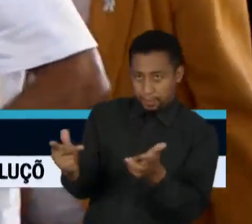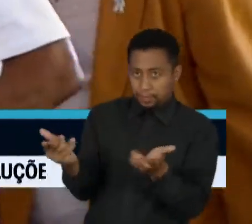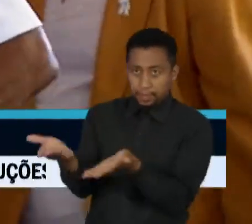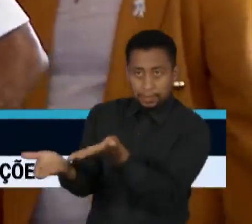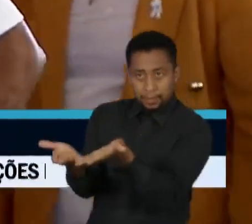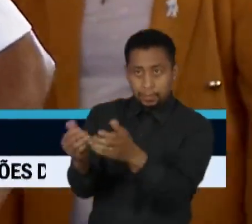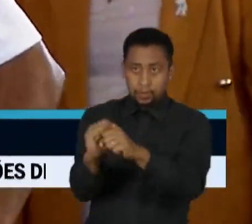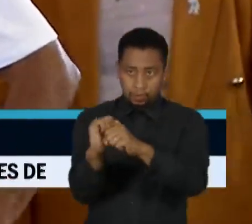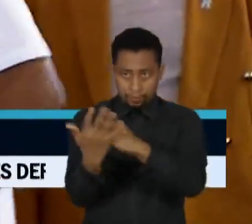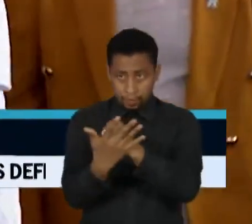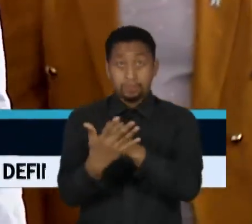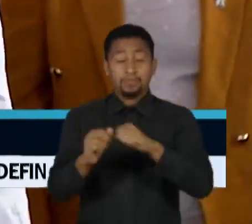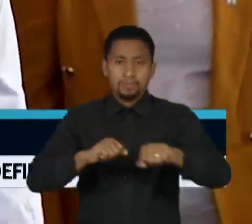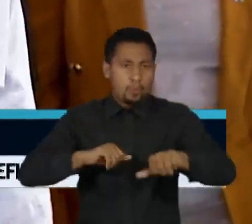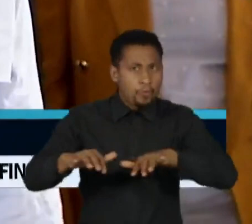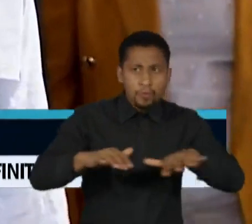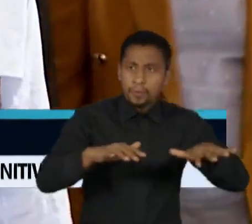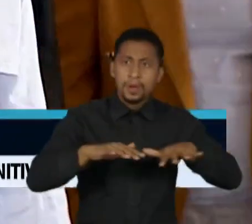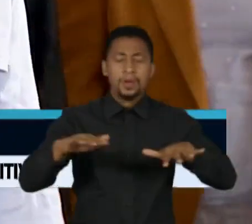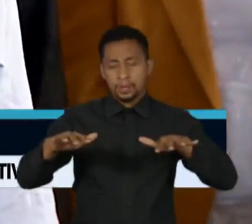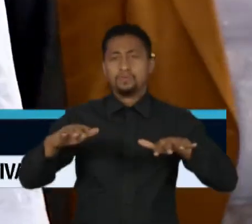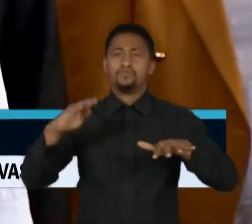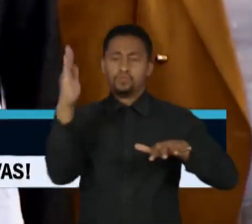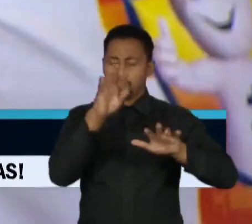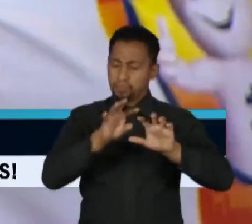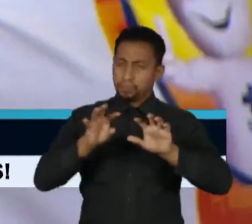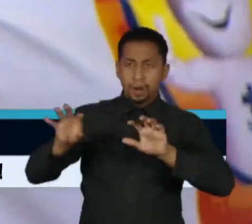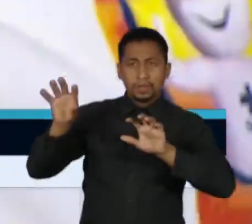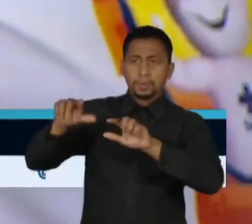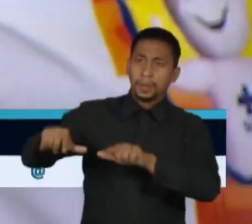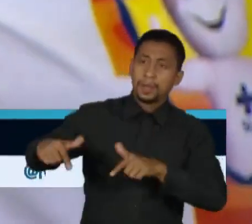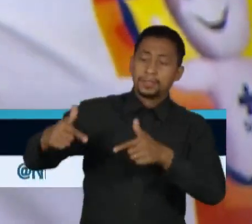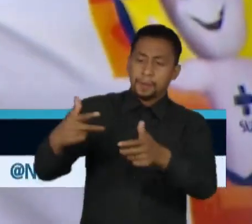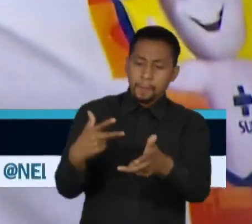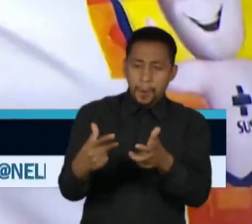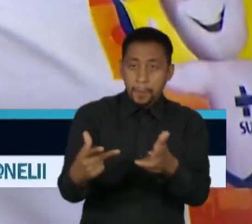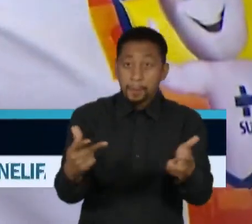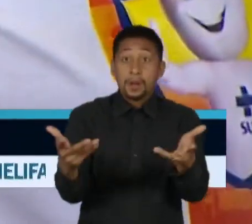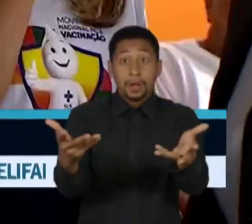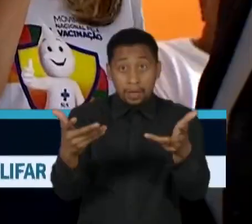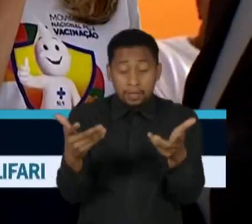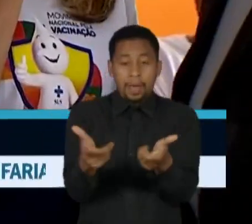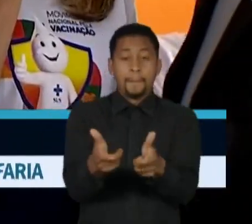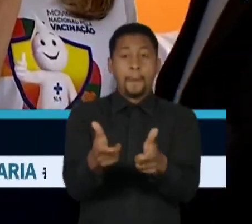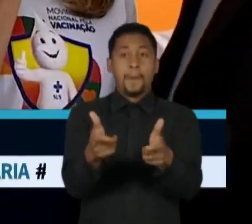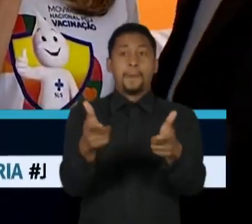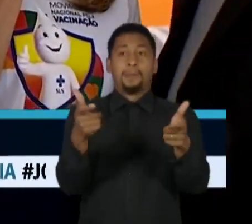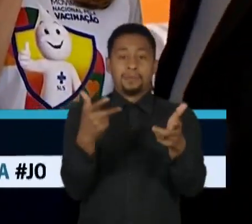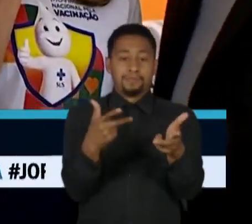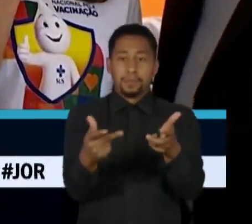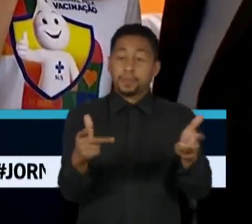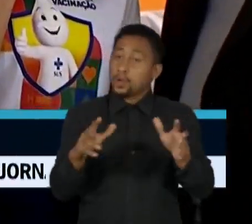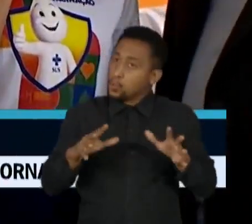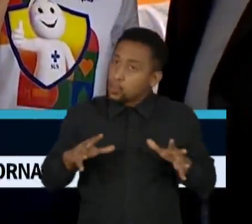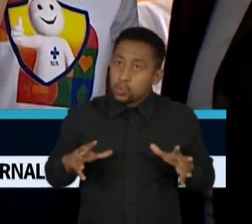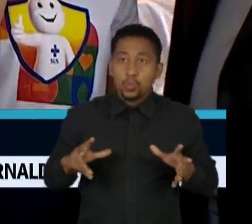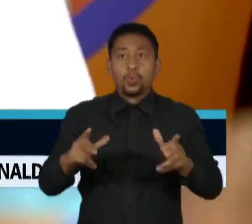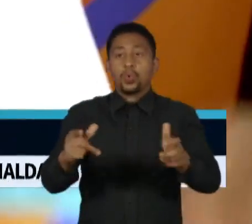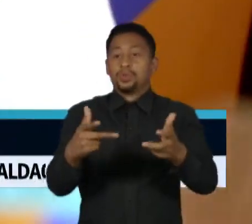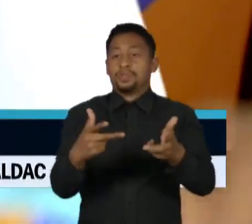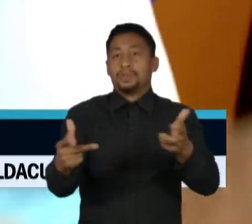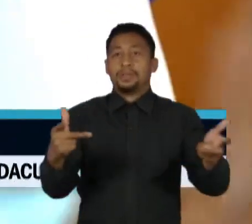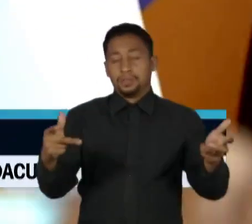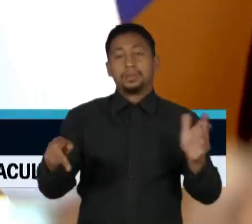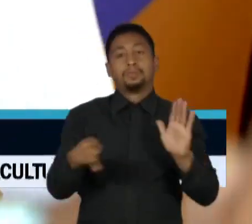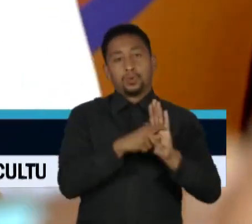o Movimento Nacional de Vacinação, lançado hoje, tem como meta ampliar a imunização em todas as vacinas disponíveis pelo SUS.